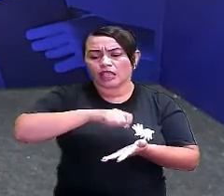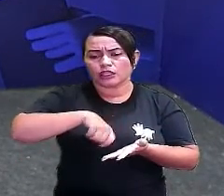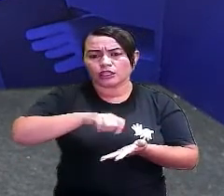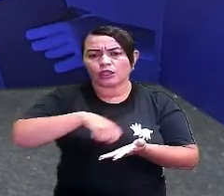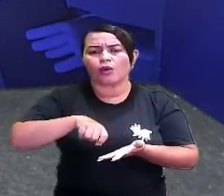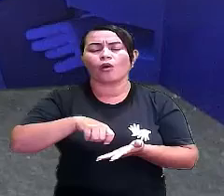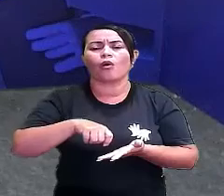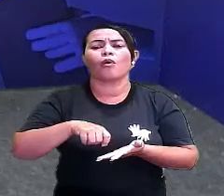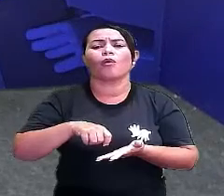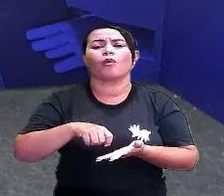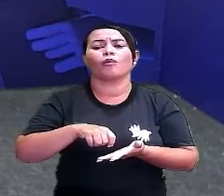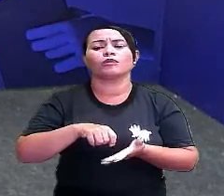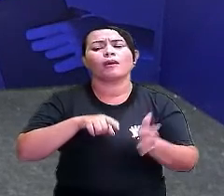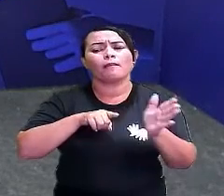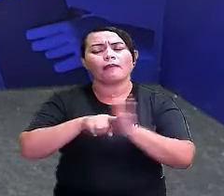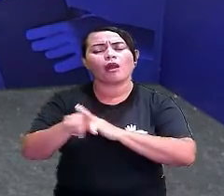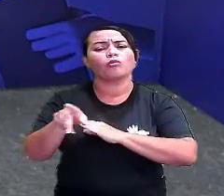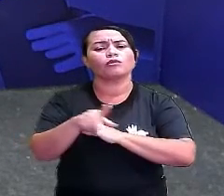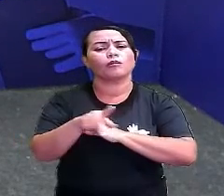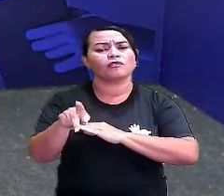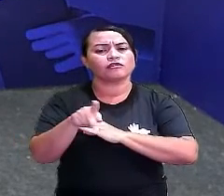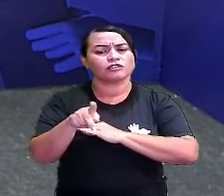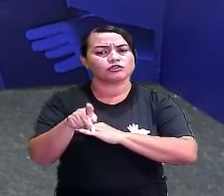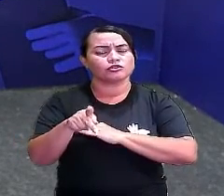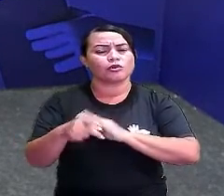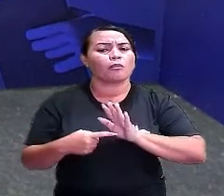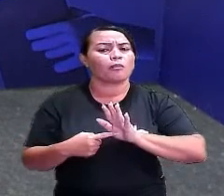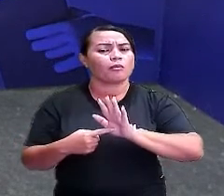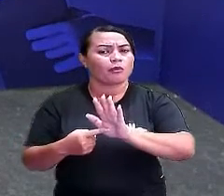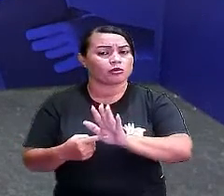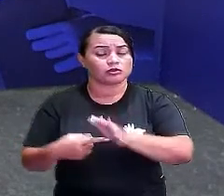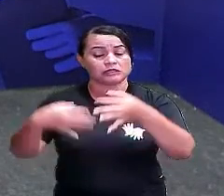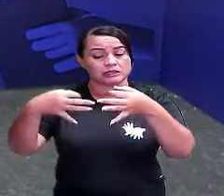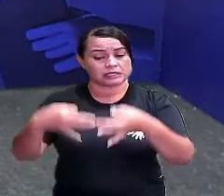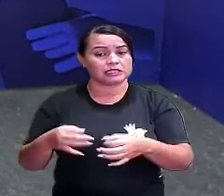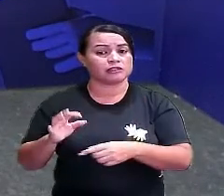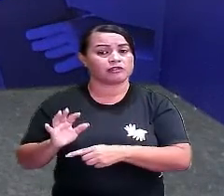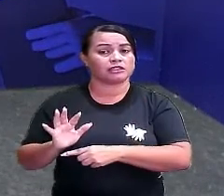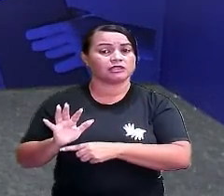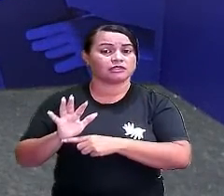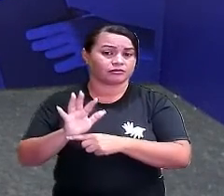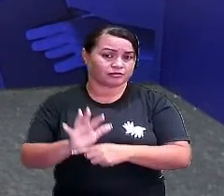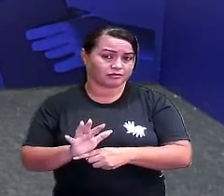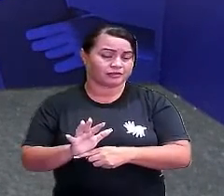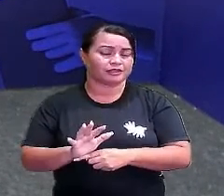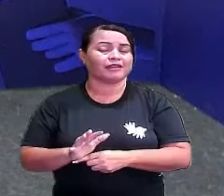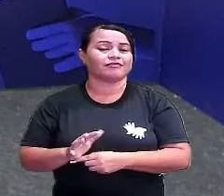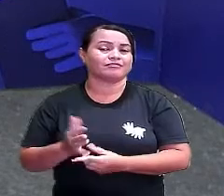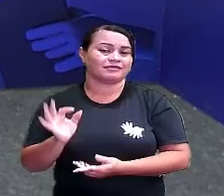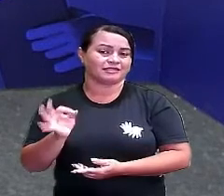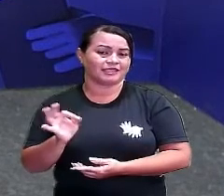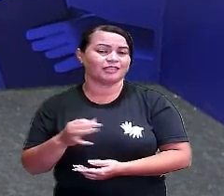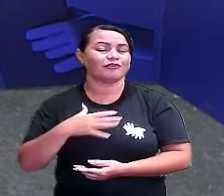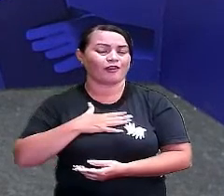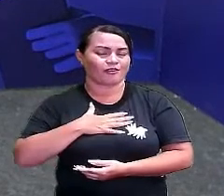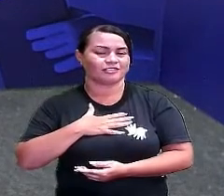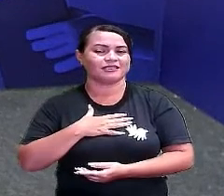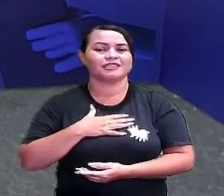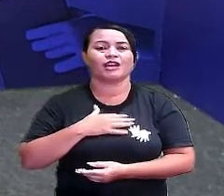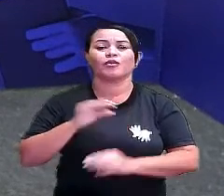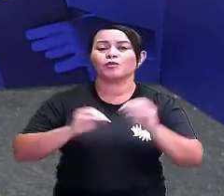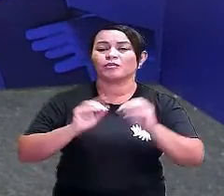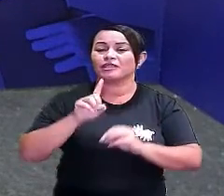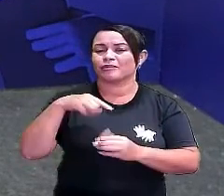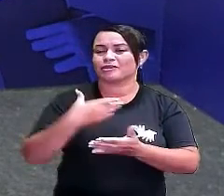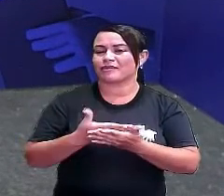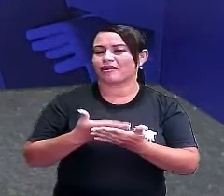aí. Vai lá com o seu professor. Leva para ele, que eu tenho certeza que ele vai adorar te ajudar. Tá certo? Um